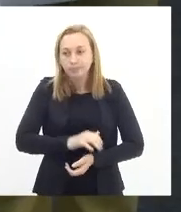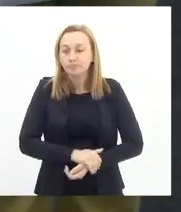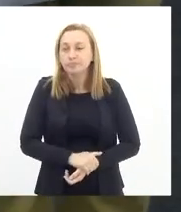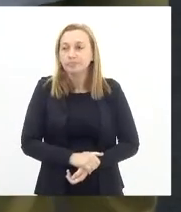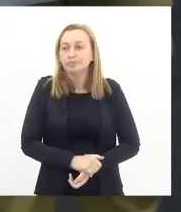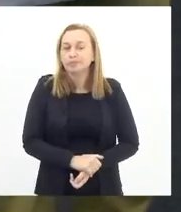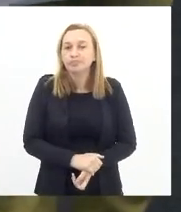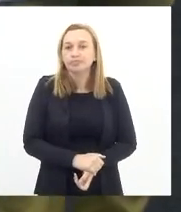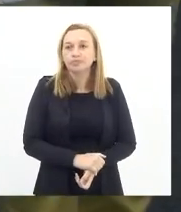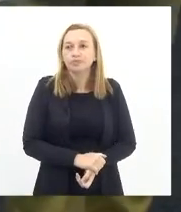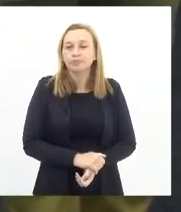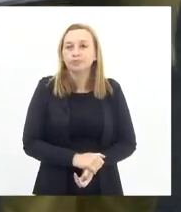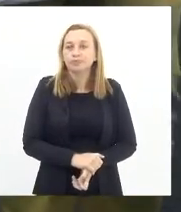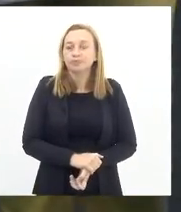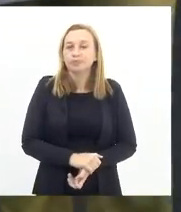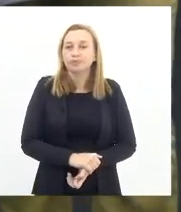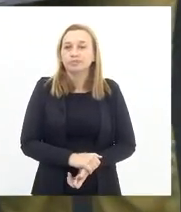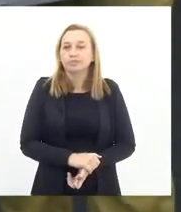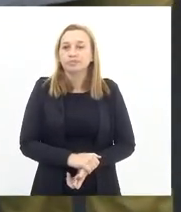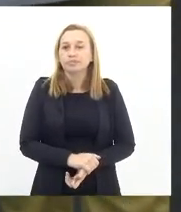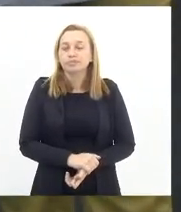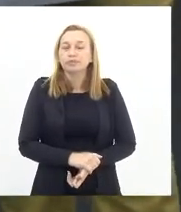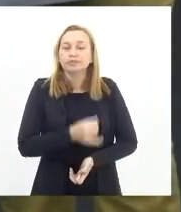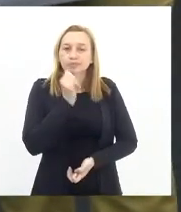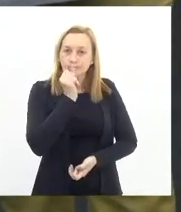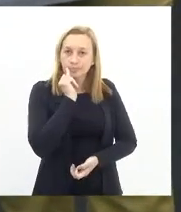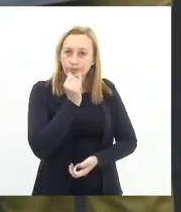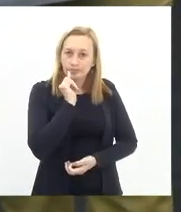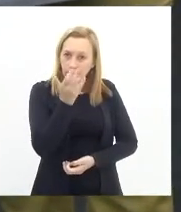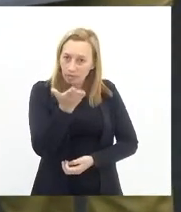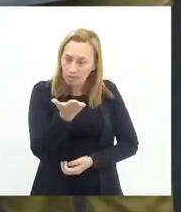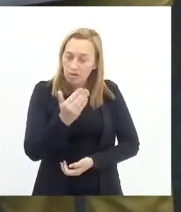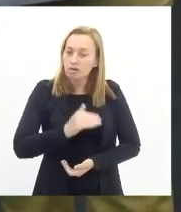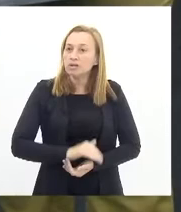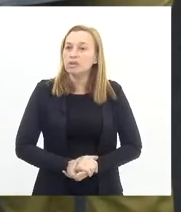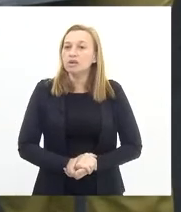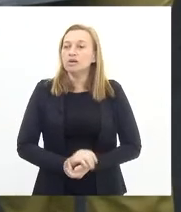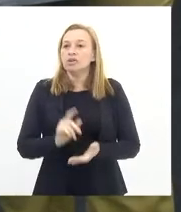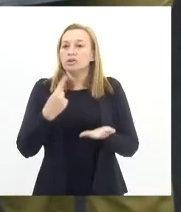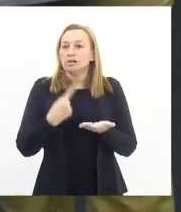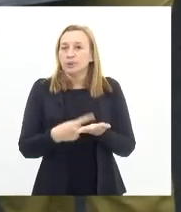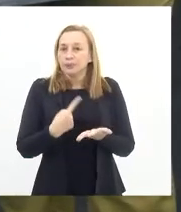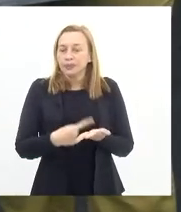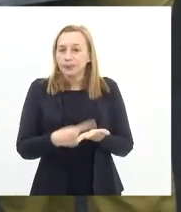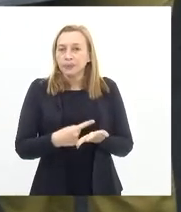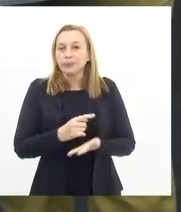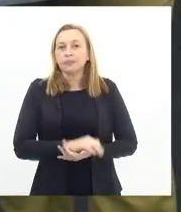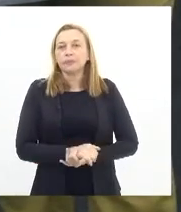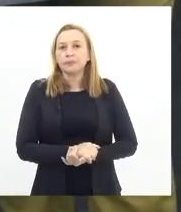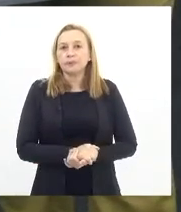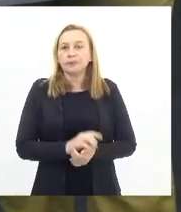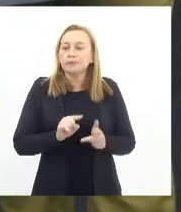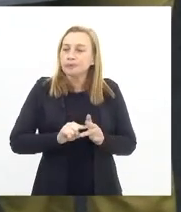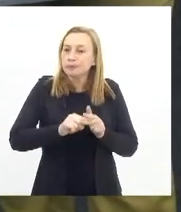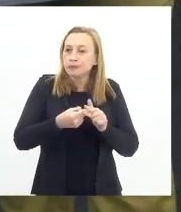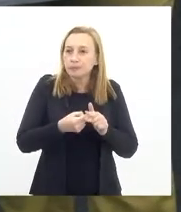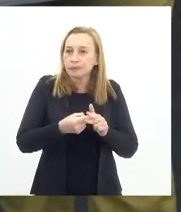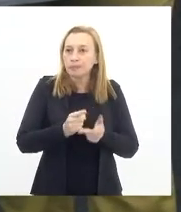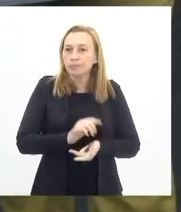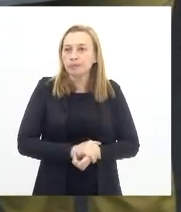parecer do relator feito de comum acordo foi para corrigir